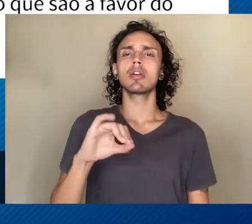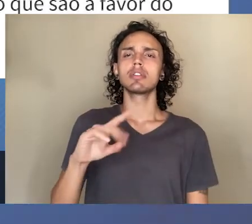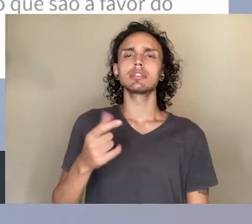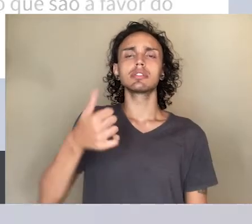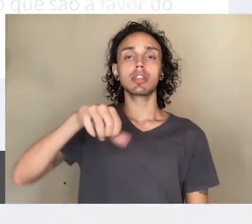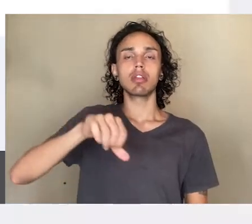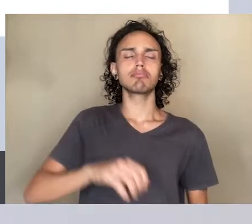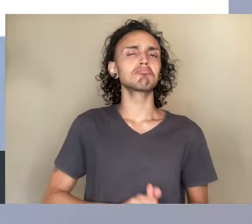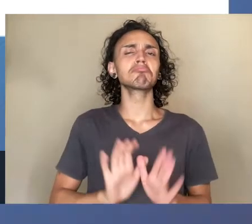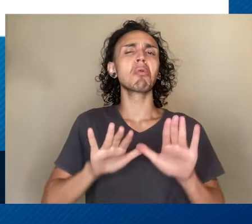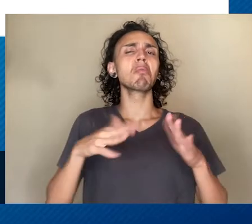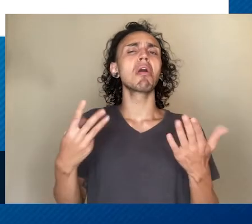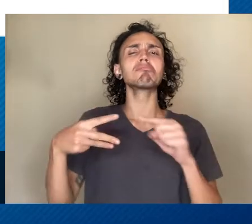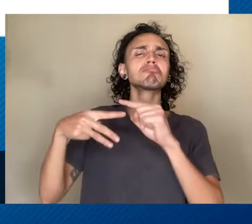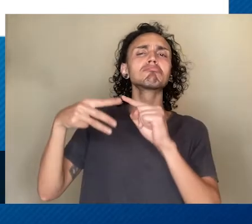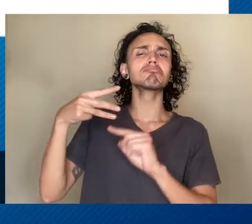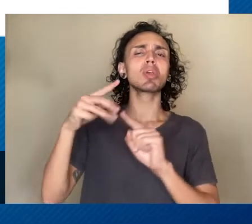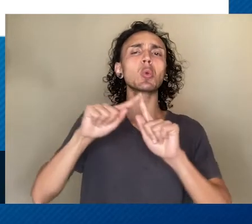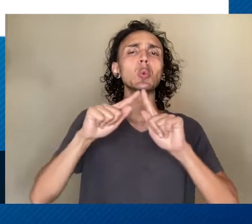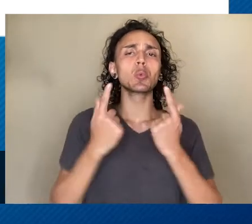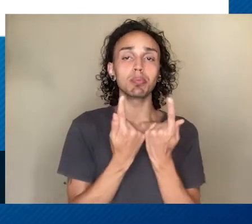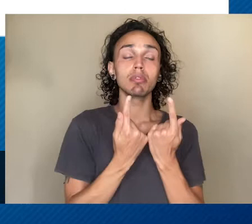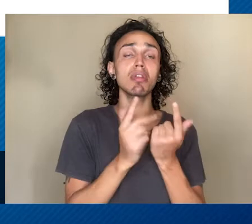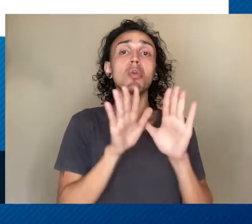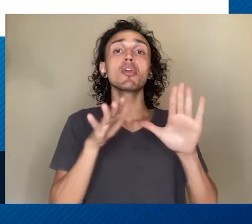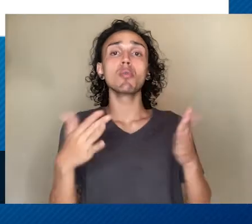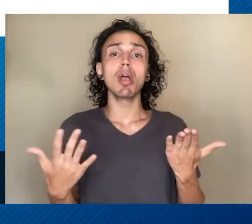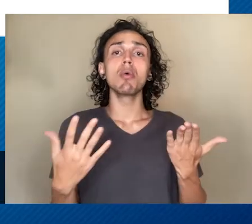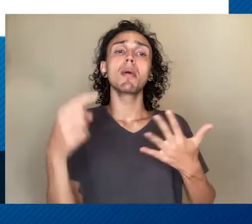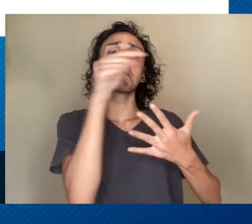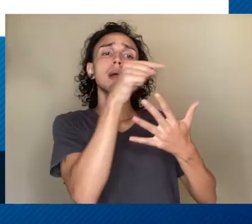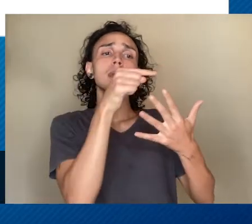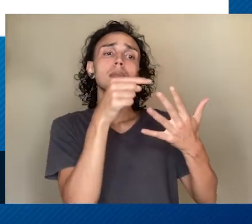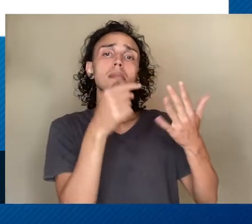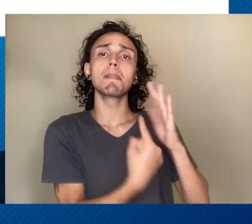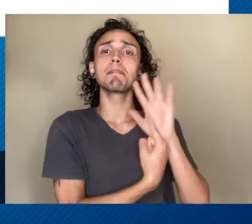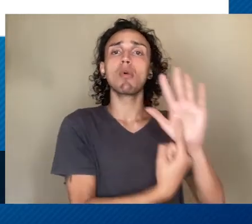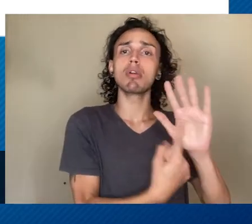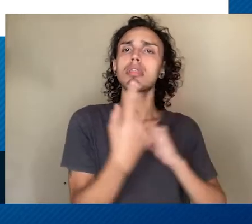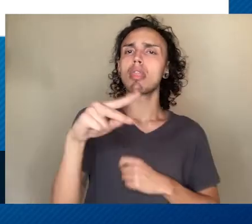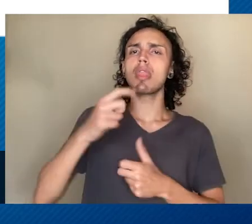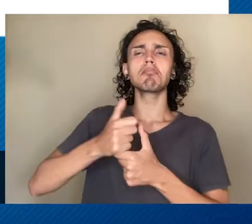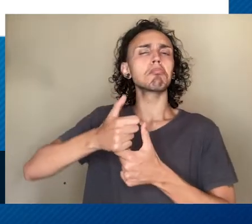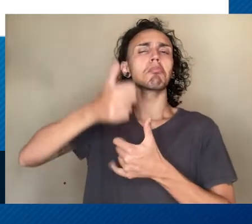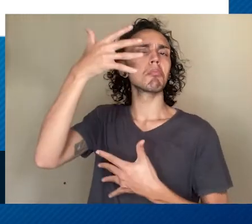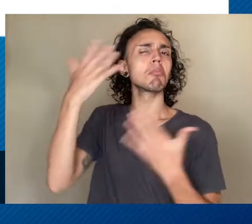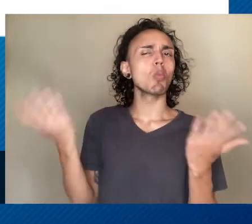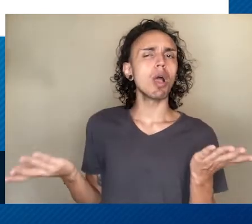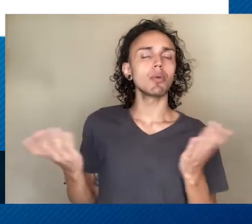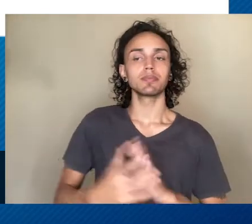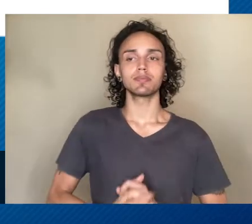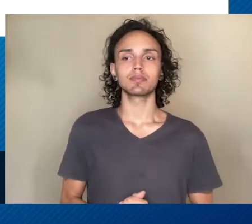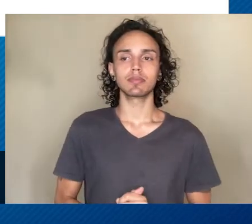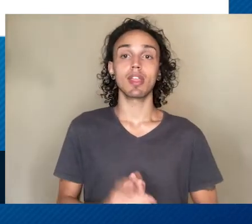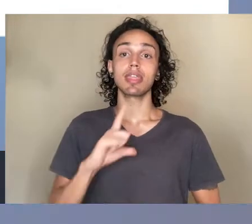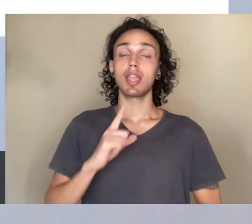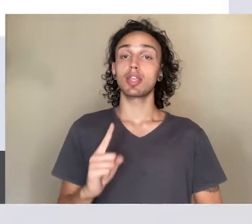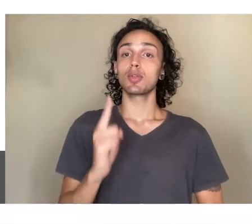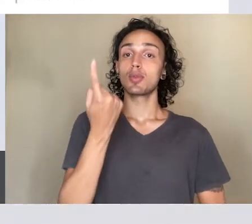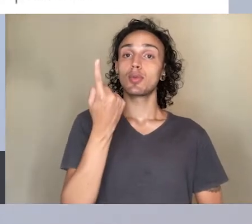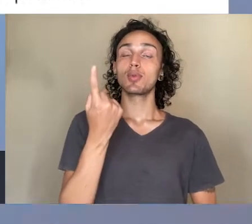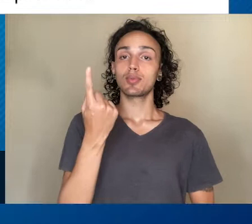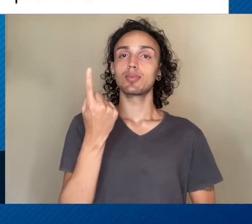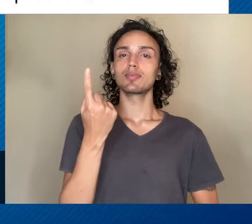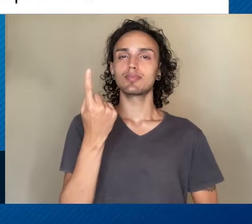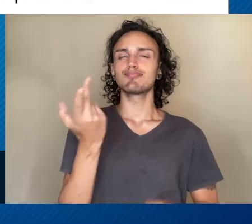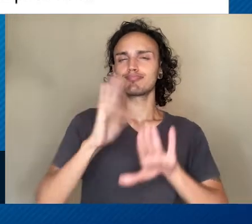-19. Quais são esses grupos e que argumentos eles utilizam em suas publicações? Um deles, um alinhamento